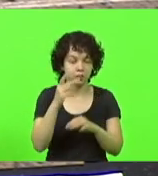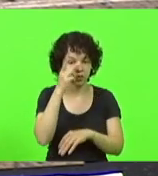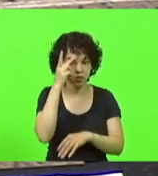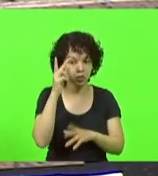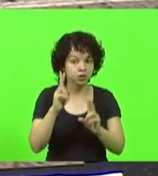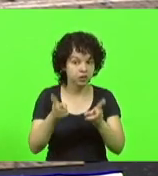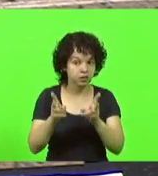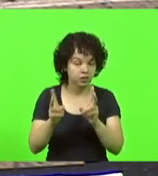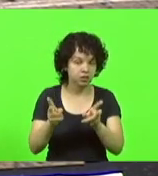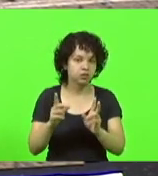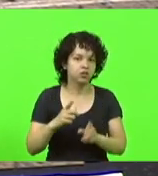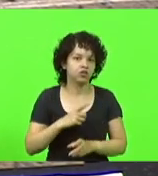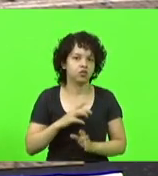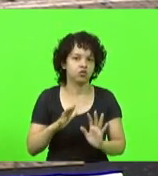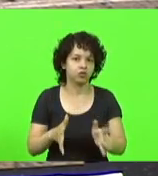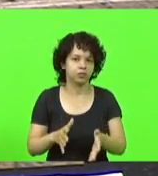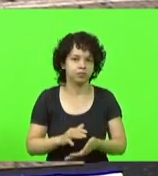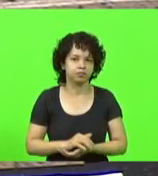serviço público.